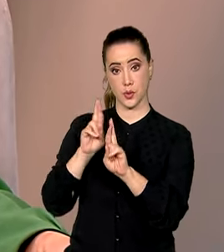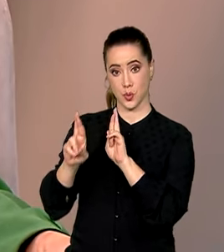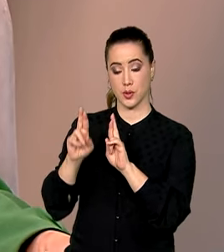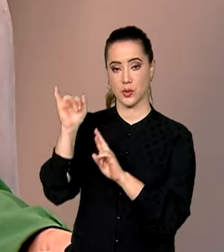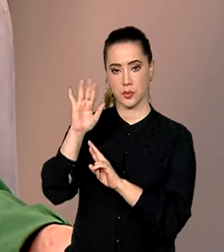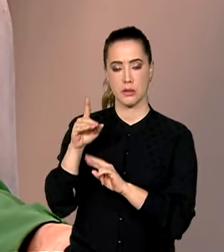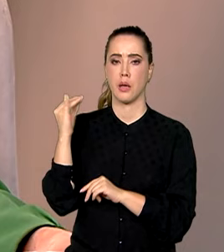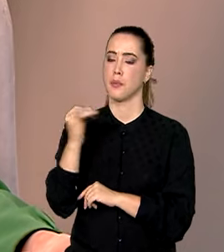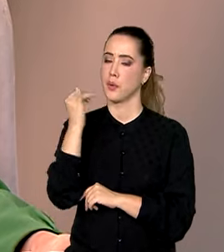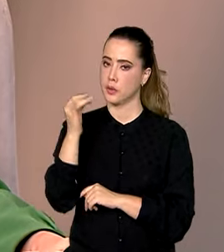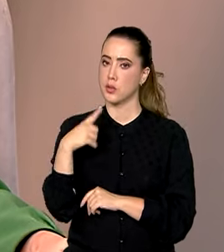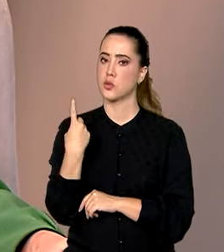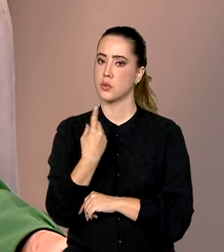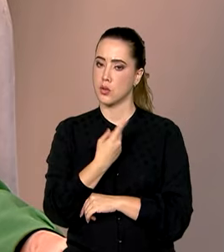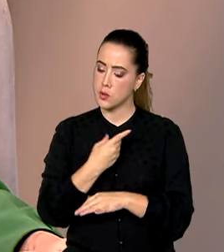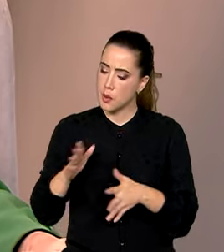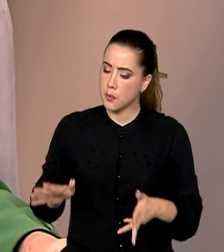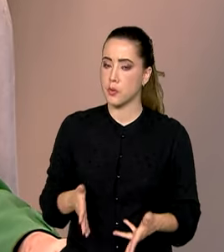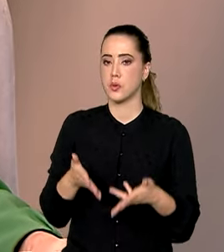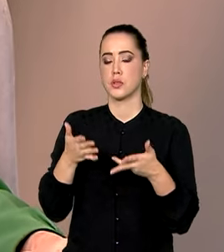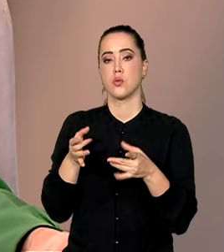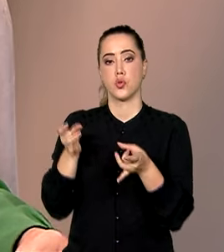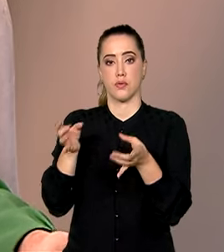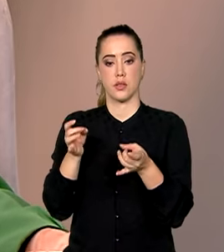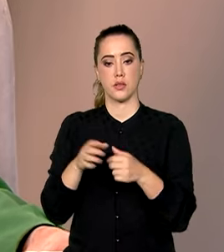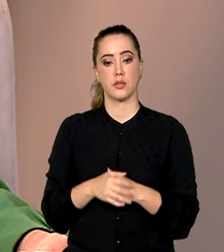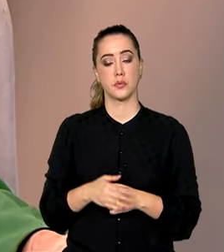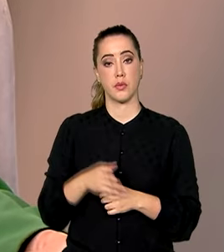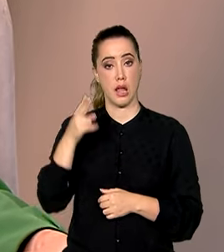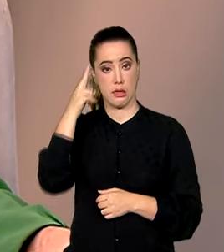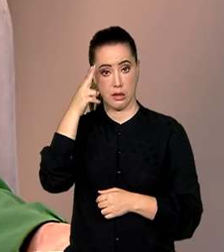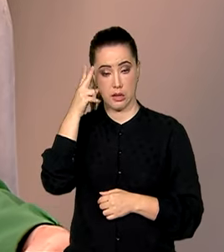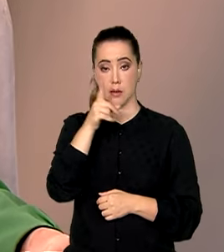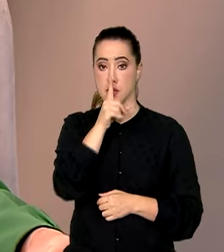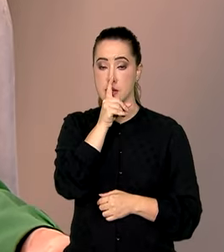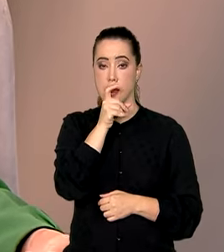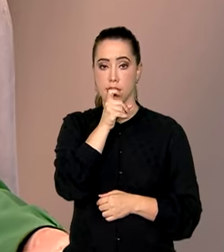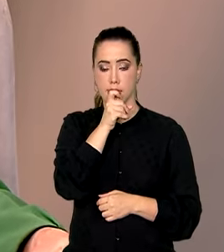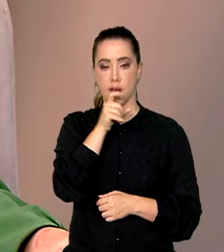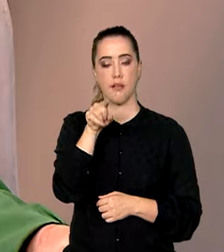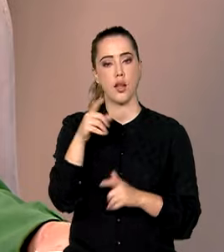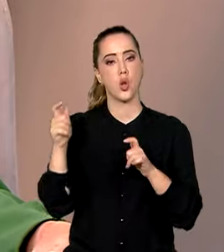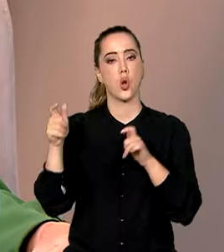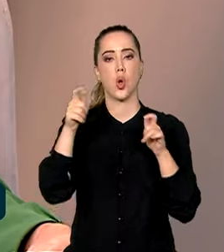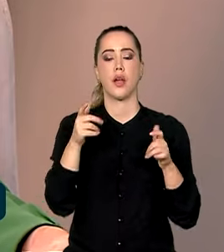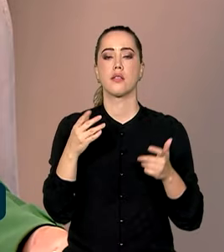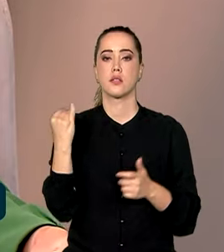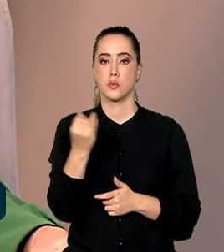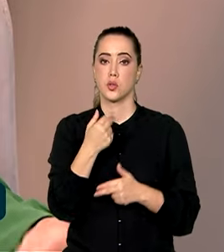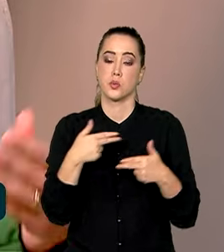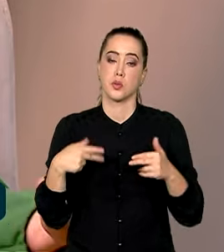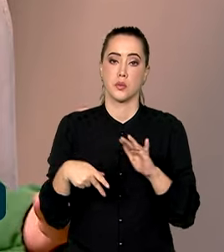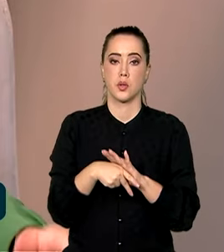imagem do Brasil no exterior e da nossa promoção comercial. A Arábia Saudita, o Catar, são destinos relevantes para alguns